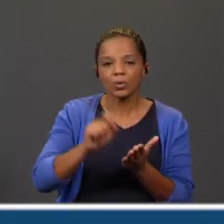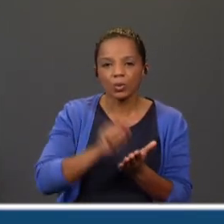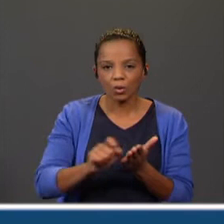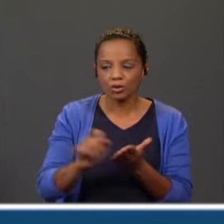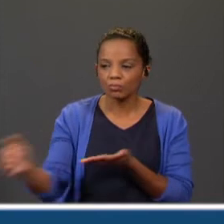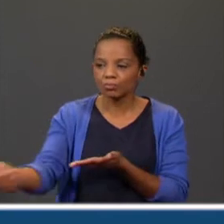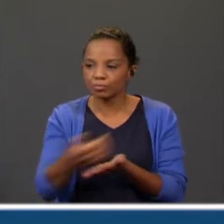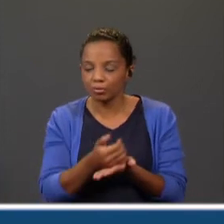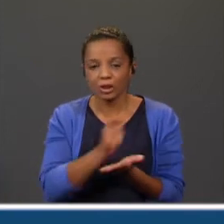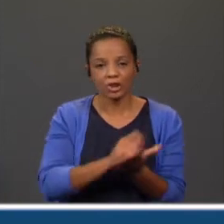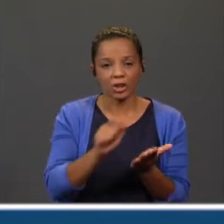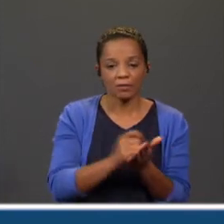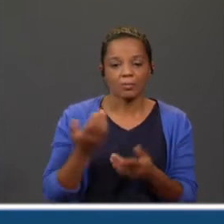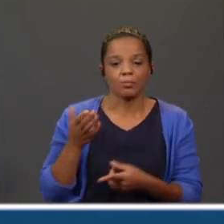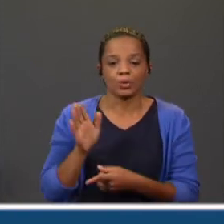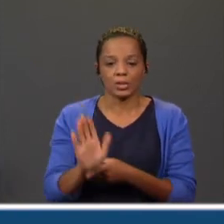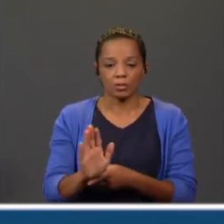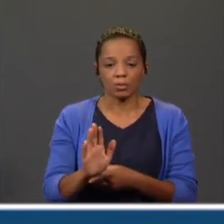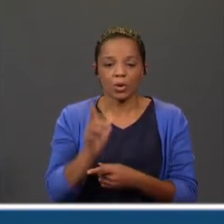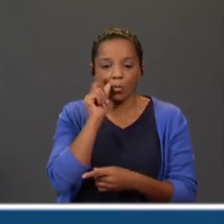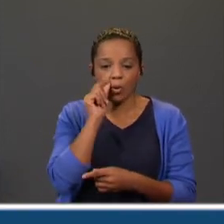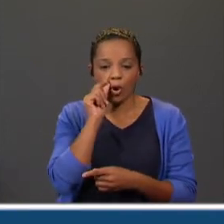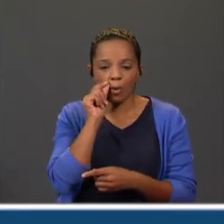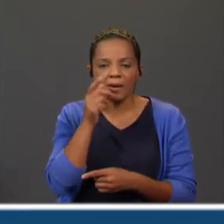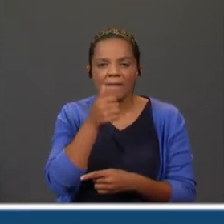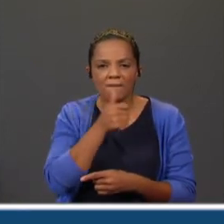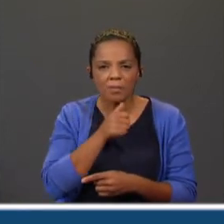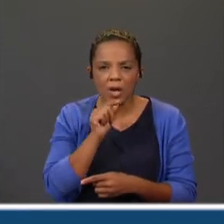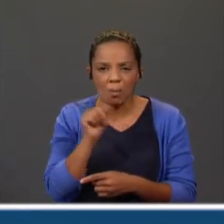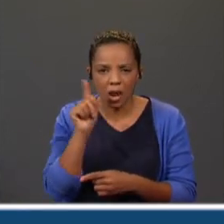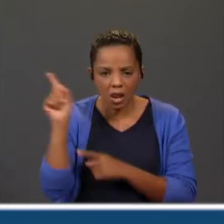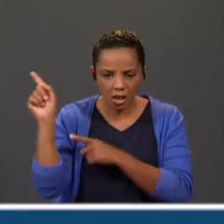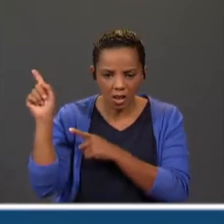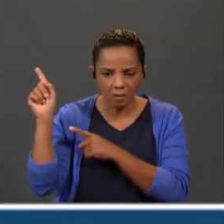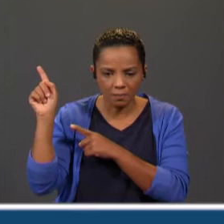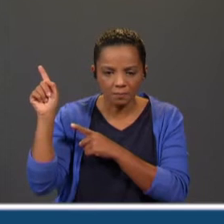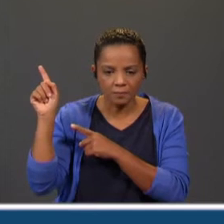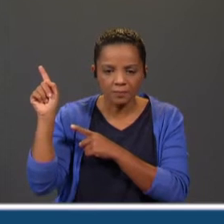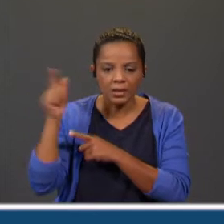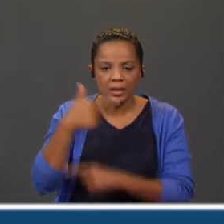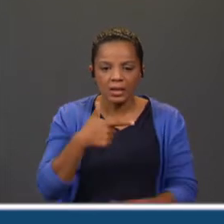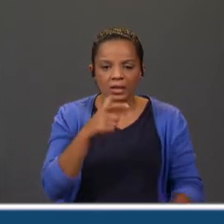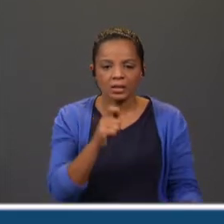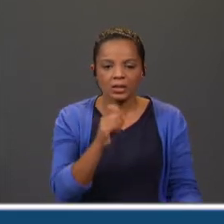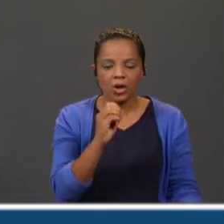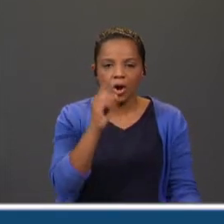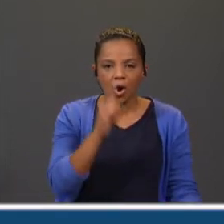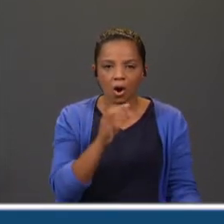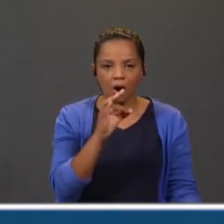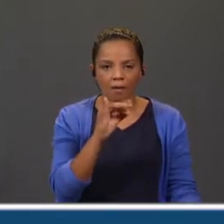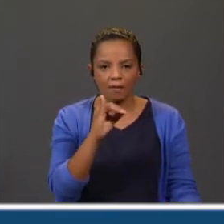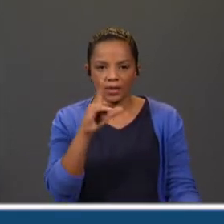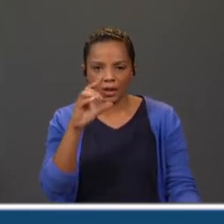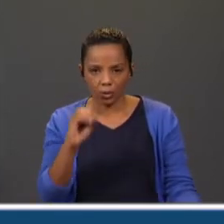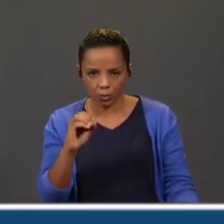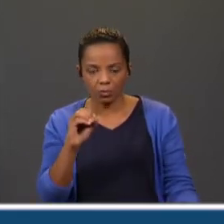recolhem. Por exemplo, Teófilo Braga. E eu faço ali a indicação, e até comecei por vos dizer, que o texto, o conto que estava,